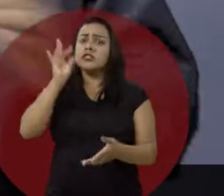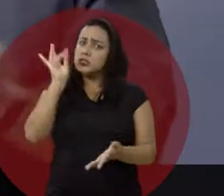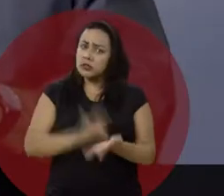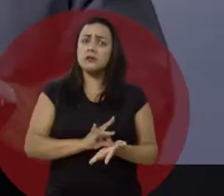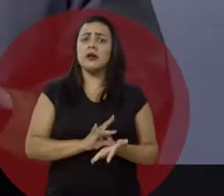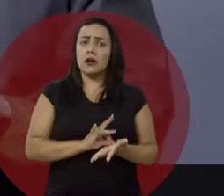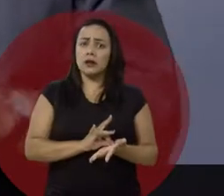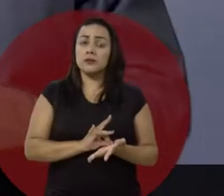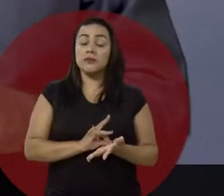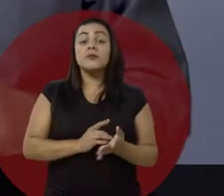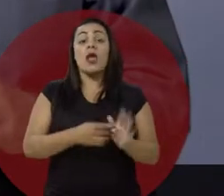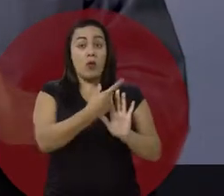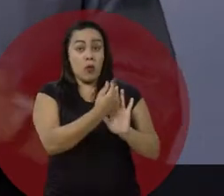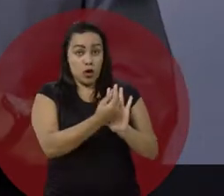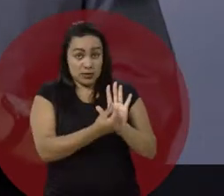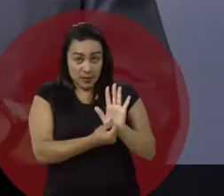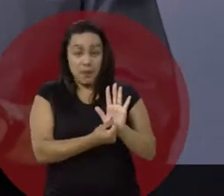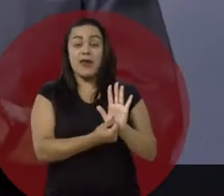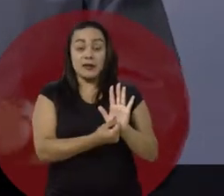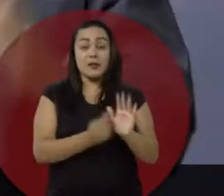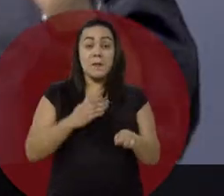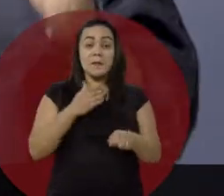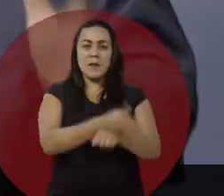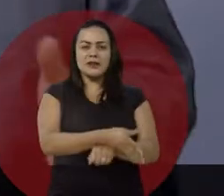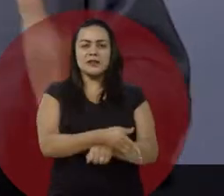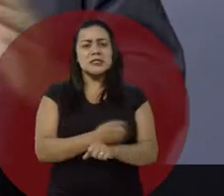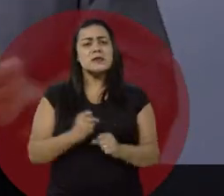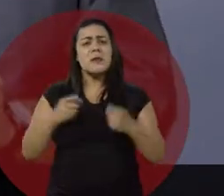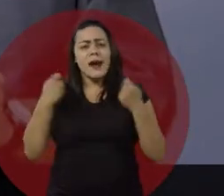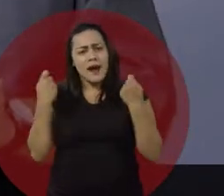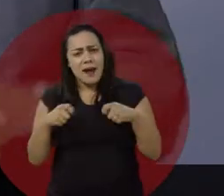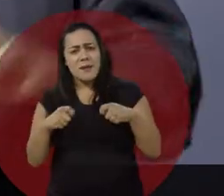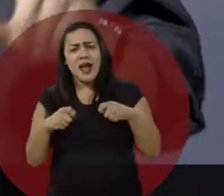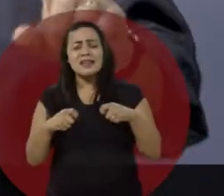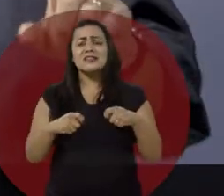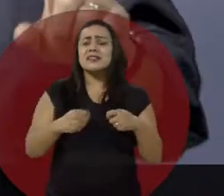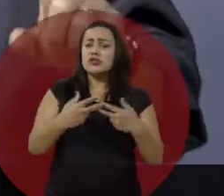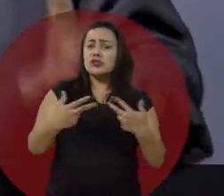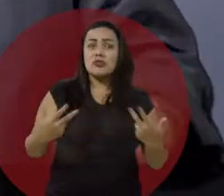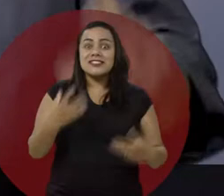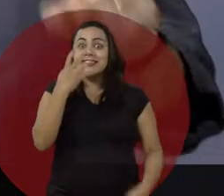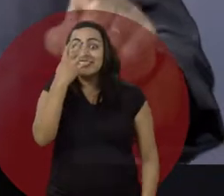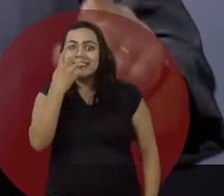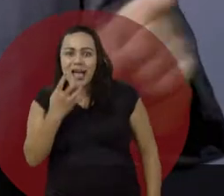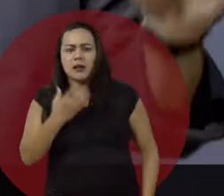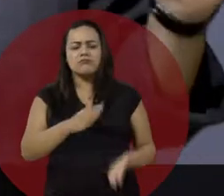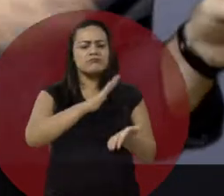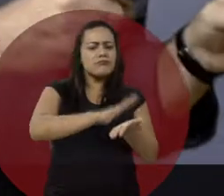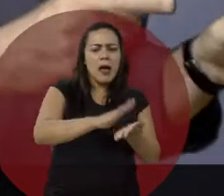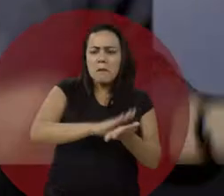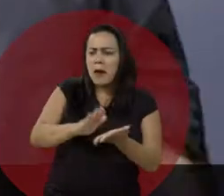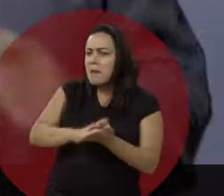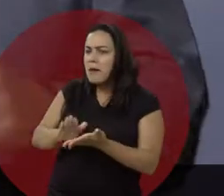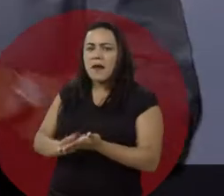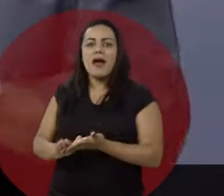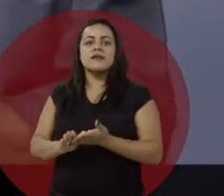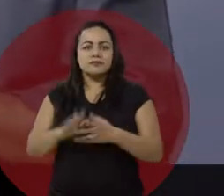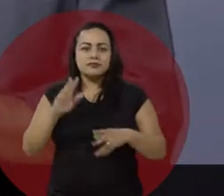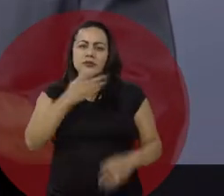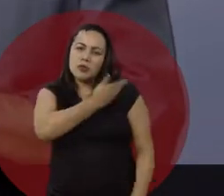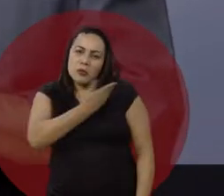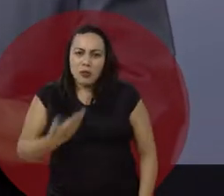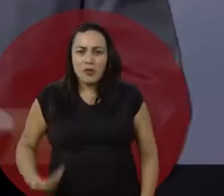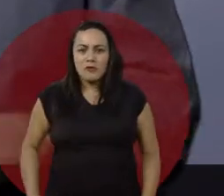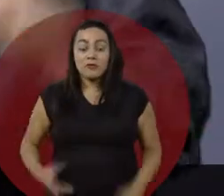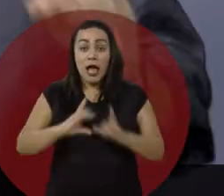na sua plenitude. E o orçamento participativo possibilita a discussão de coisas seríssimas, que são a receita e a